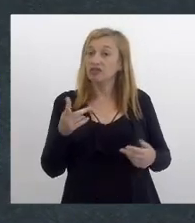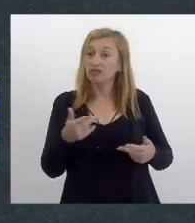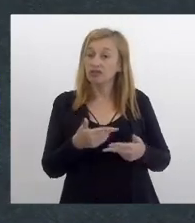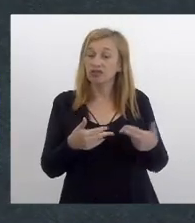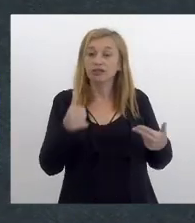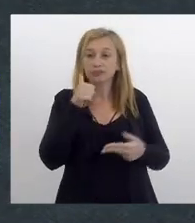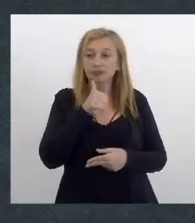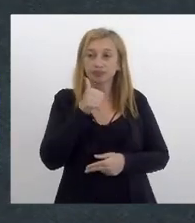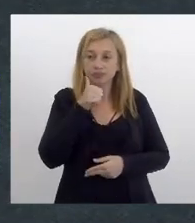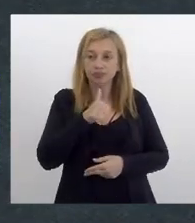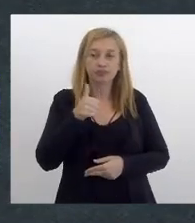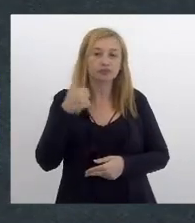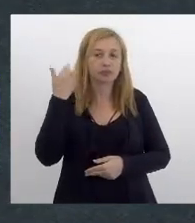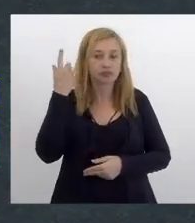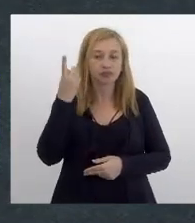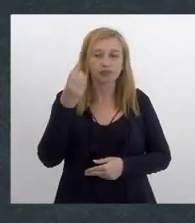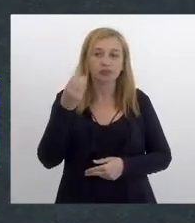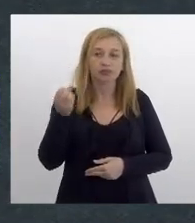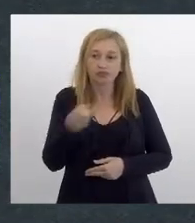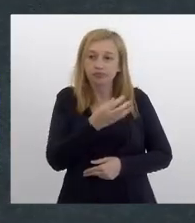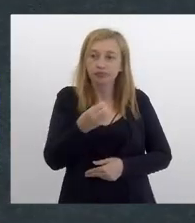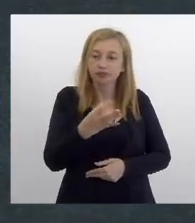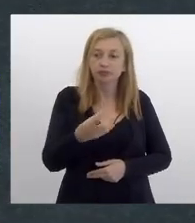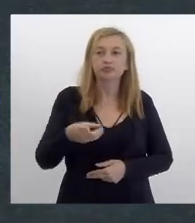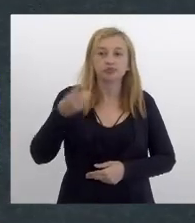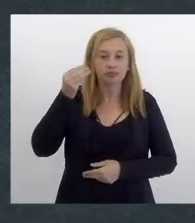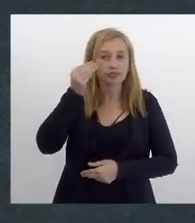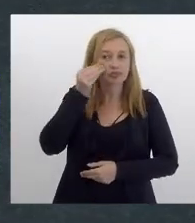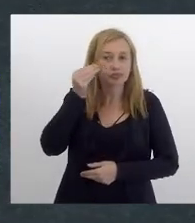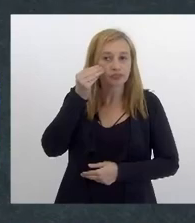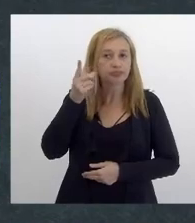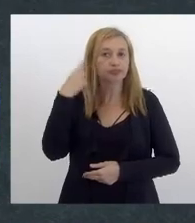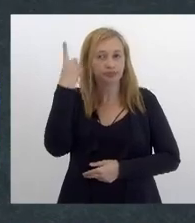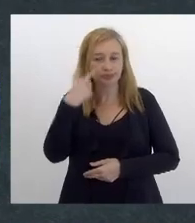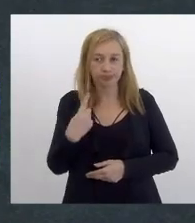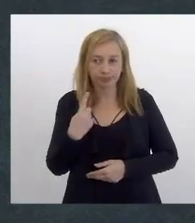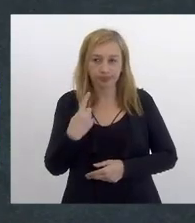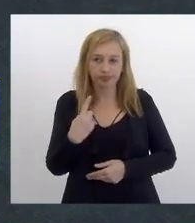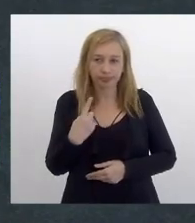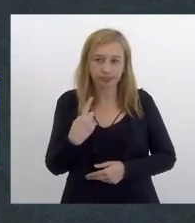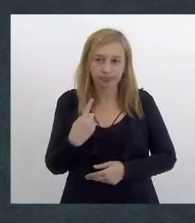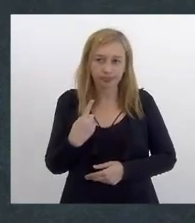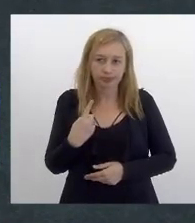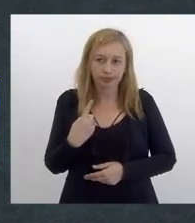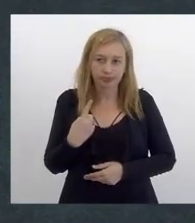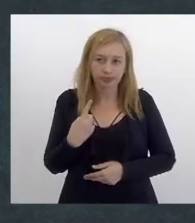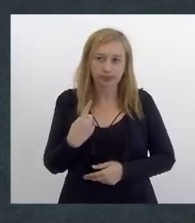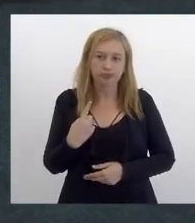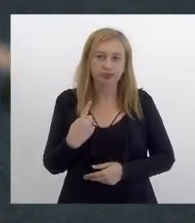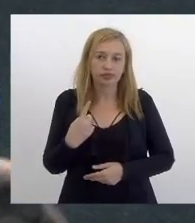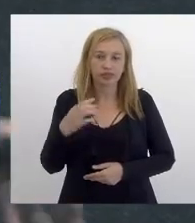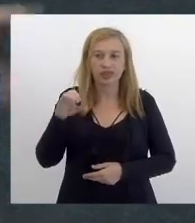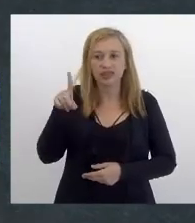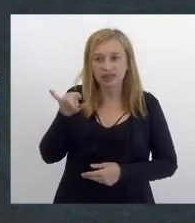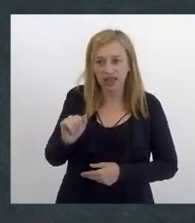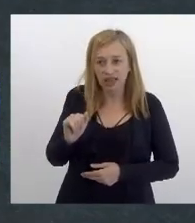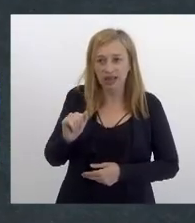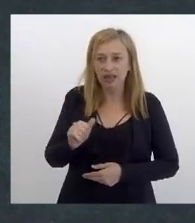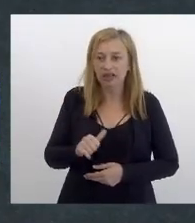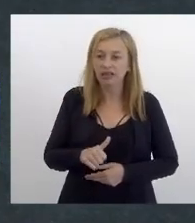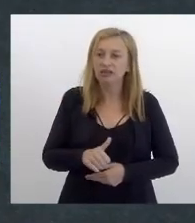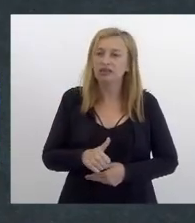deputada Mônica primeiro mandato deputada Dani deputada Célia Célia